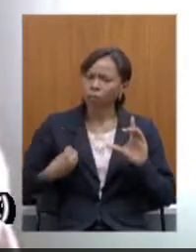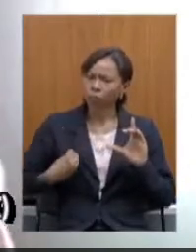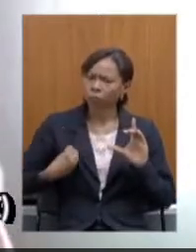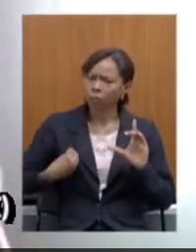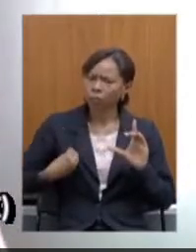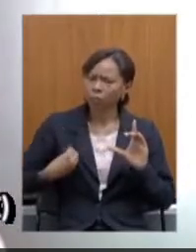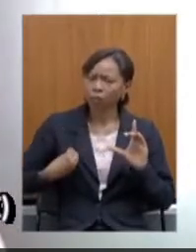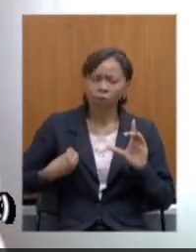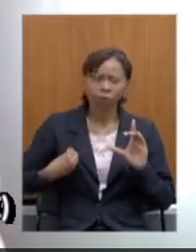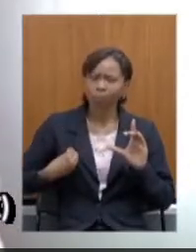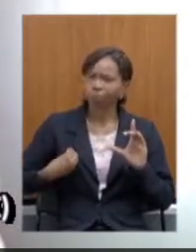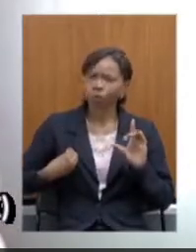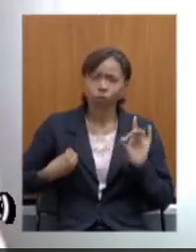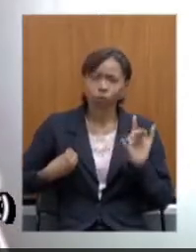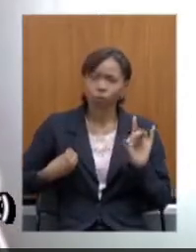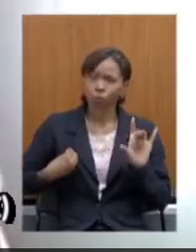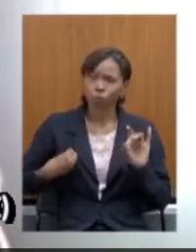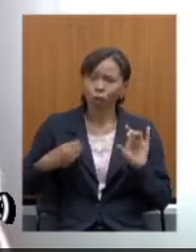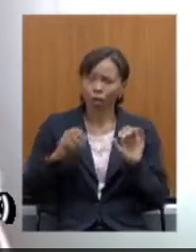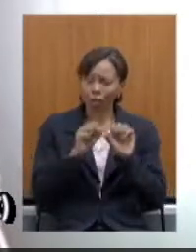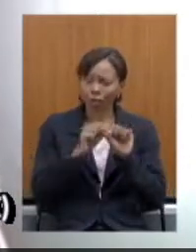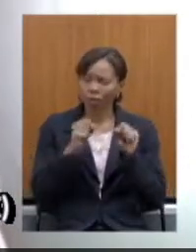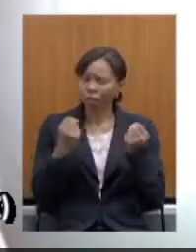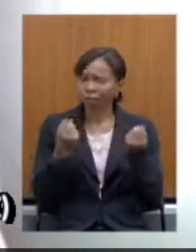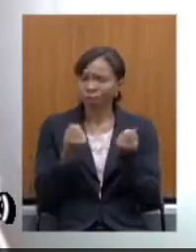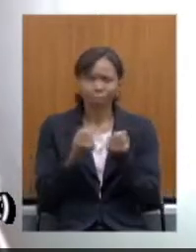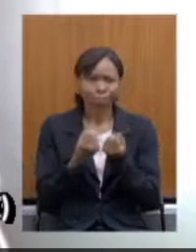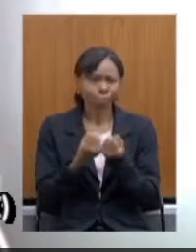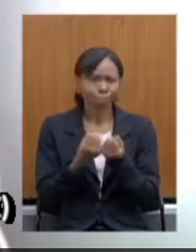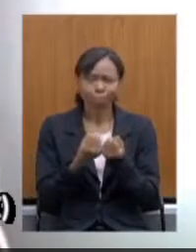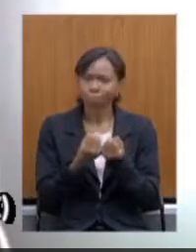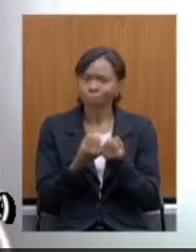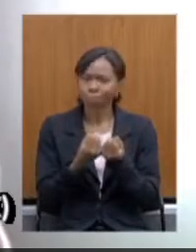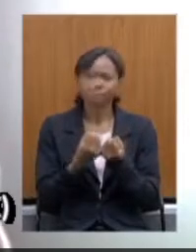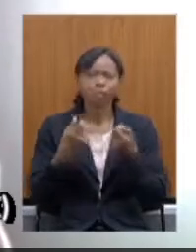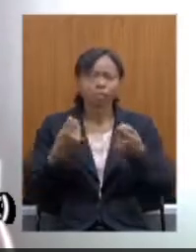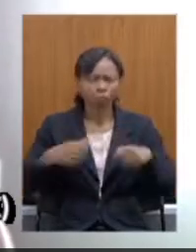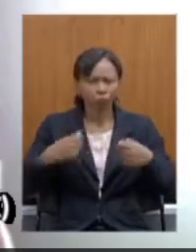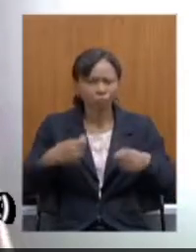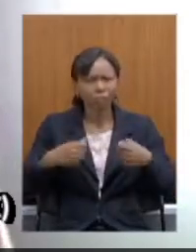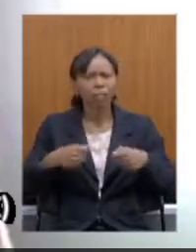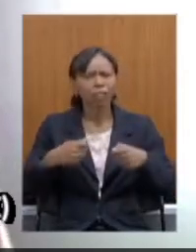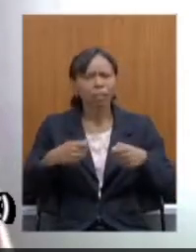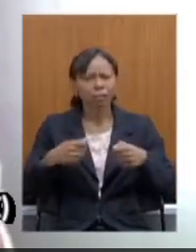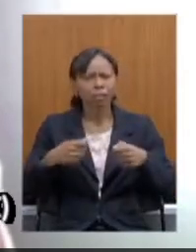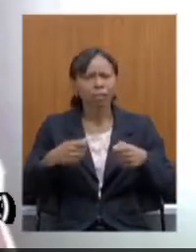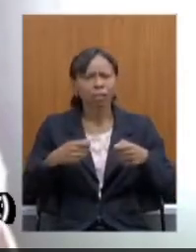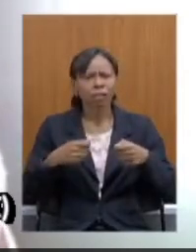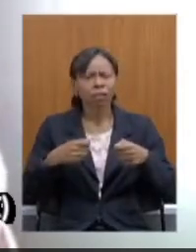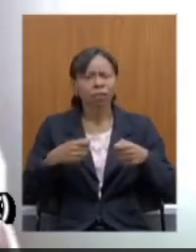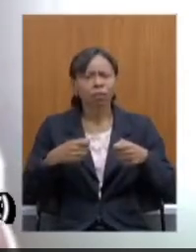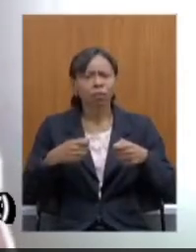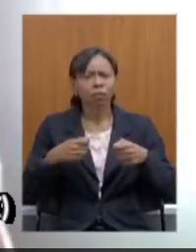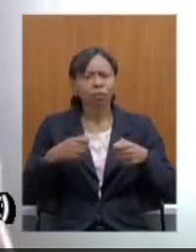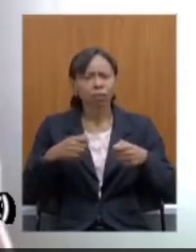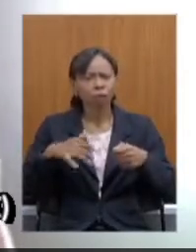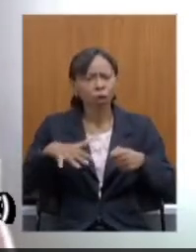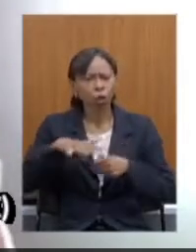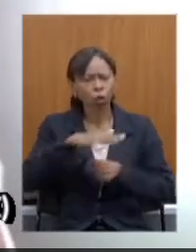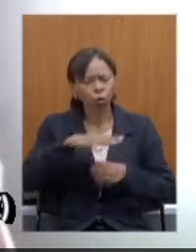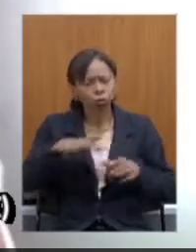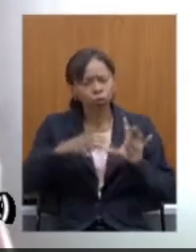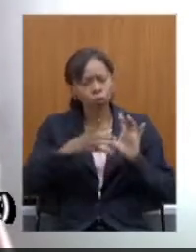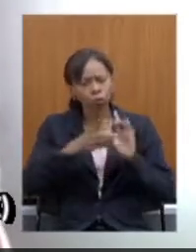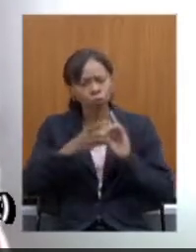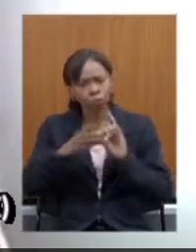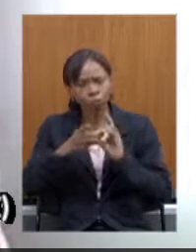apenas com o seminário isso eu vou reforçar porque nós precisamos de fato ter um espaço democrático em que as pessoas